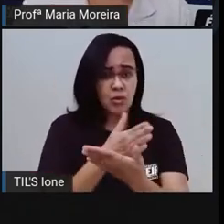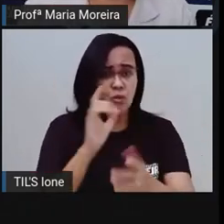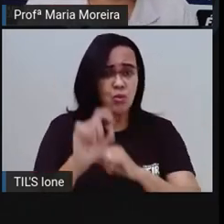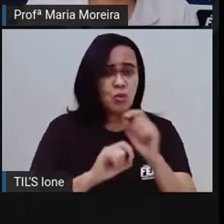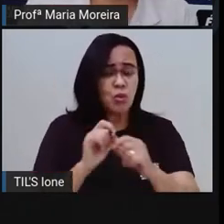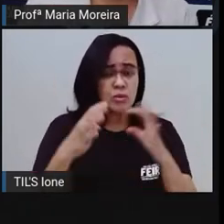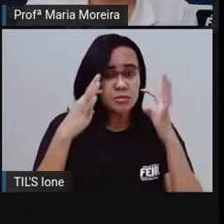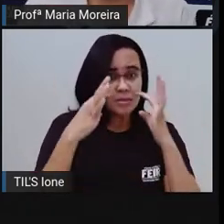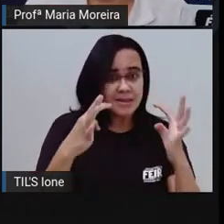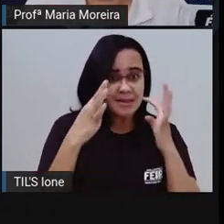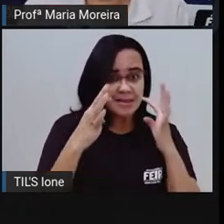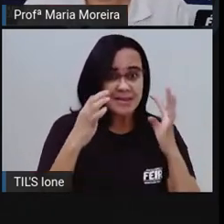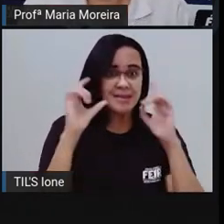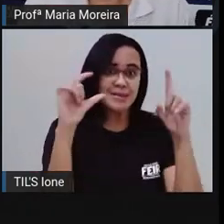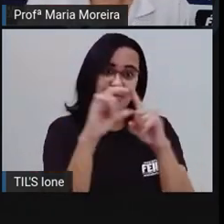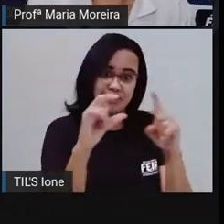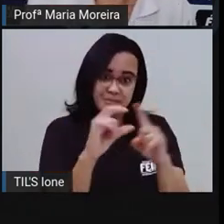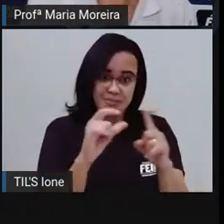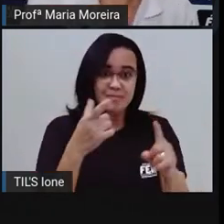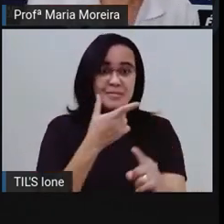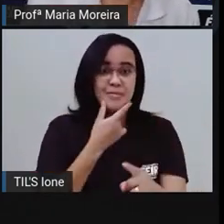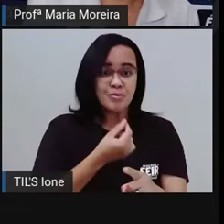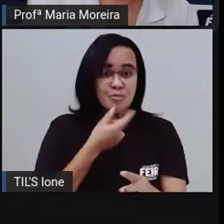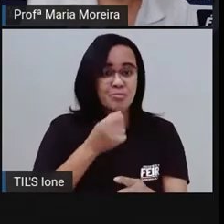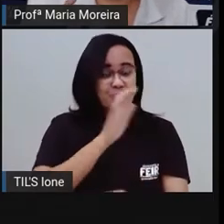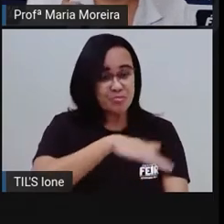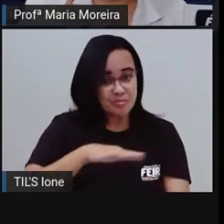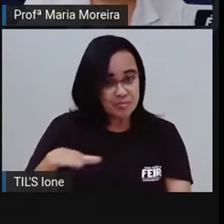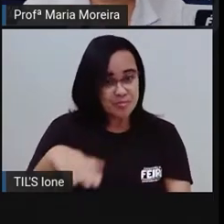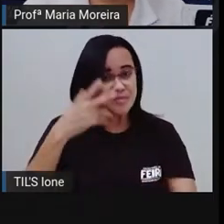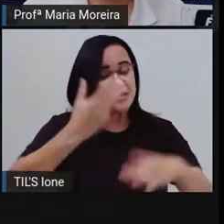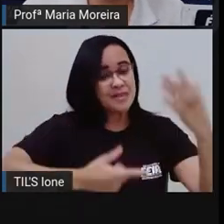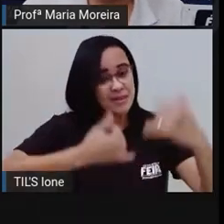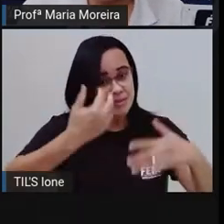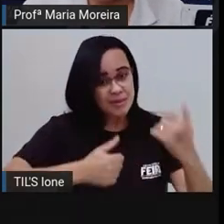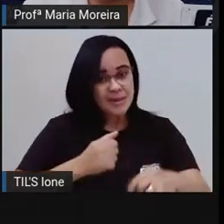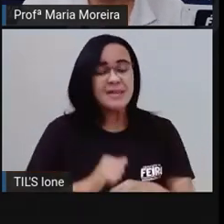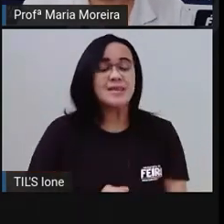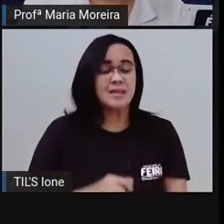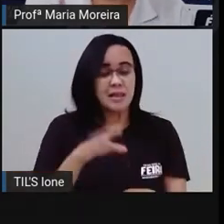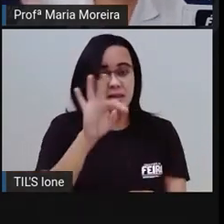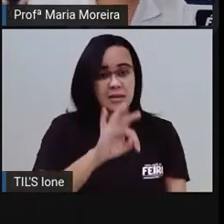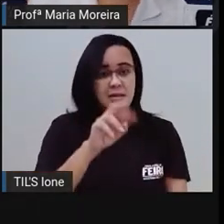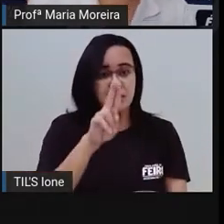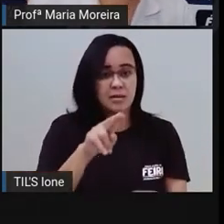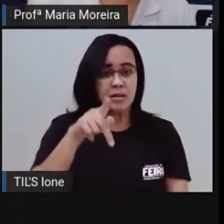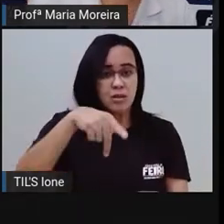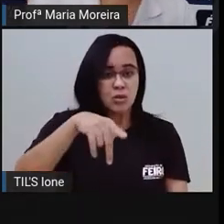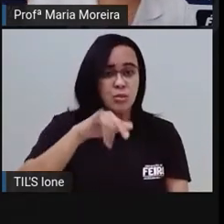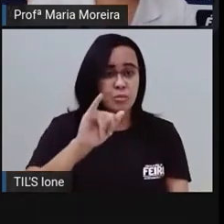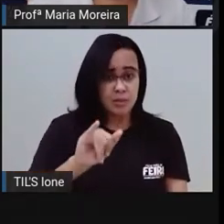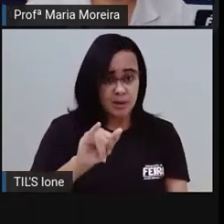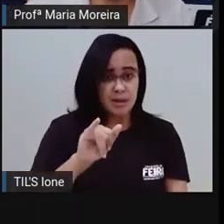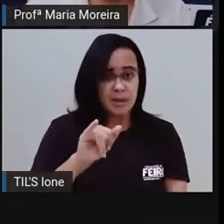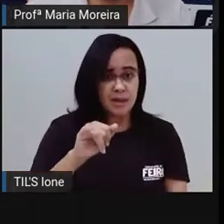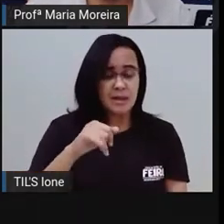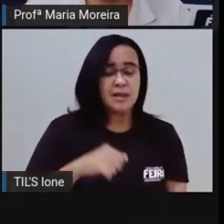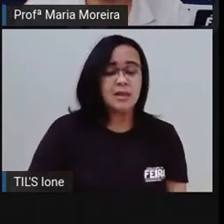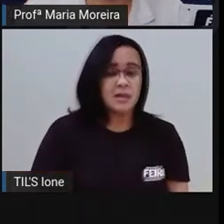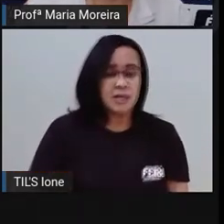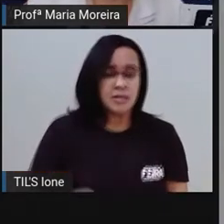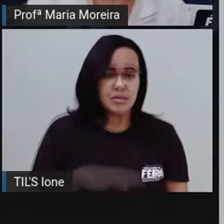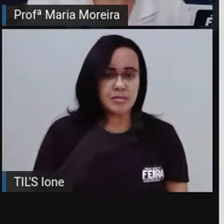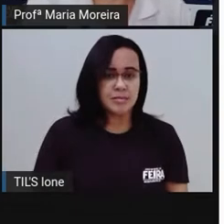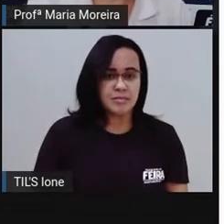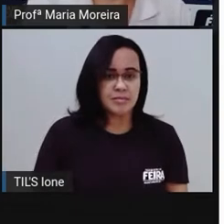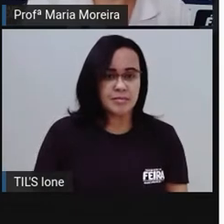atenção aí nas palavras que ele vai falar, né? E aí, inclusive, ele fala, olha, Tupi. Tupi que Cabral não conhecia, né?